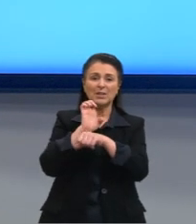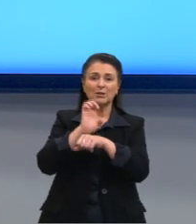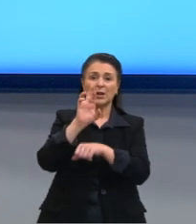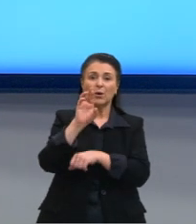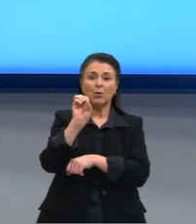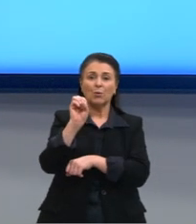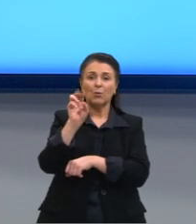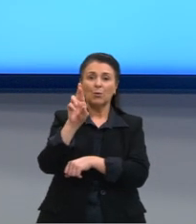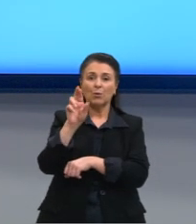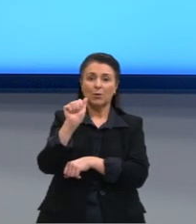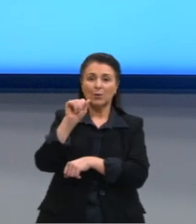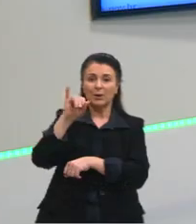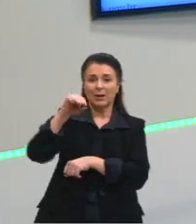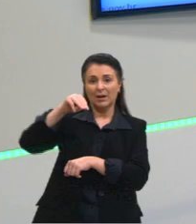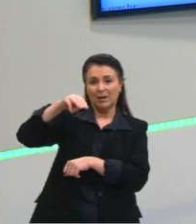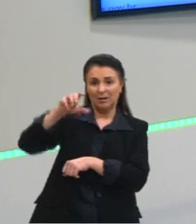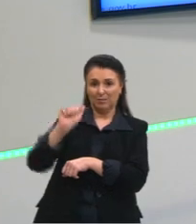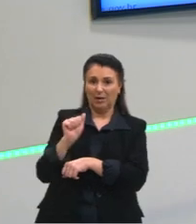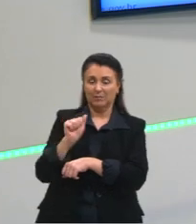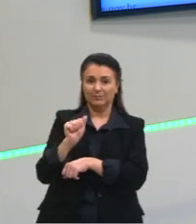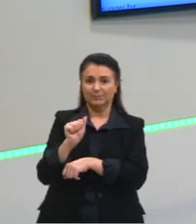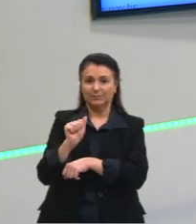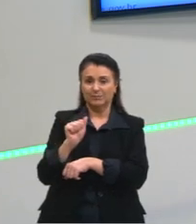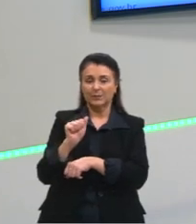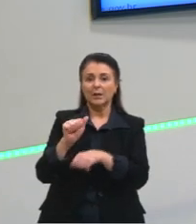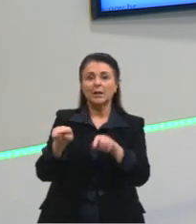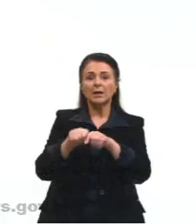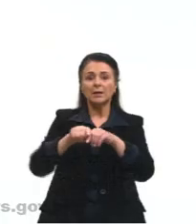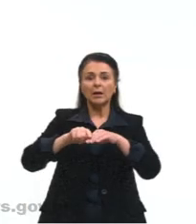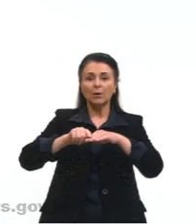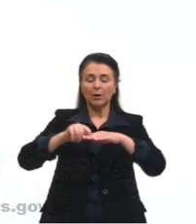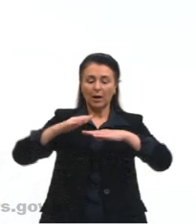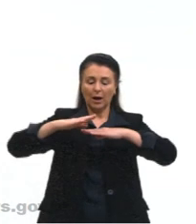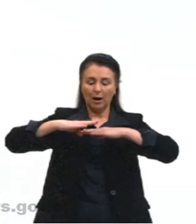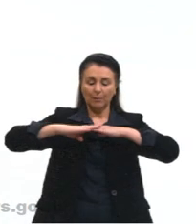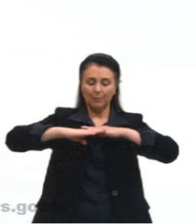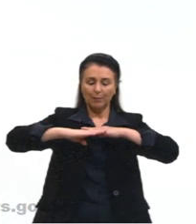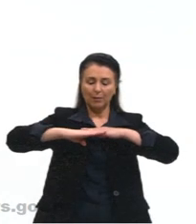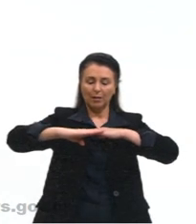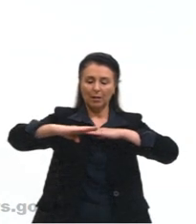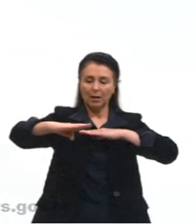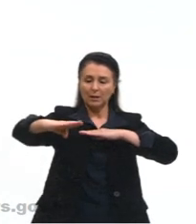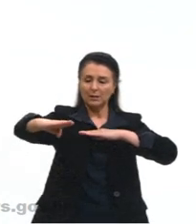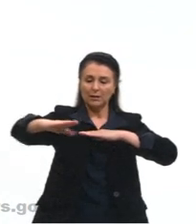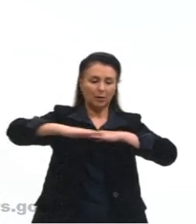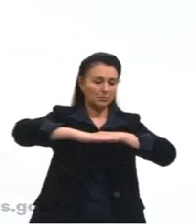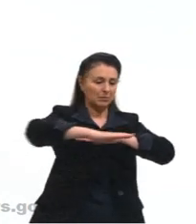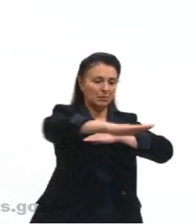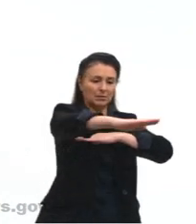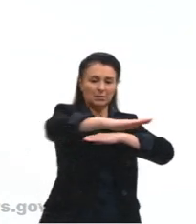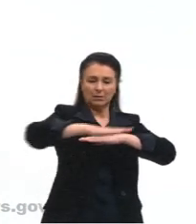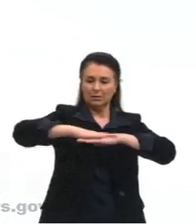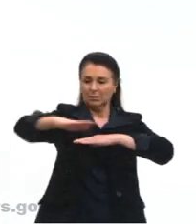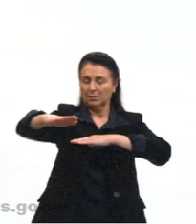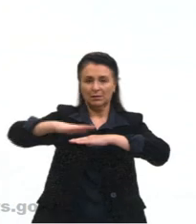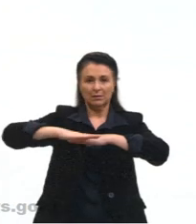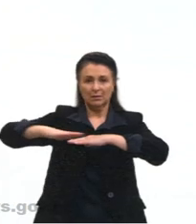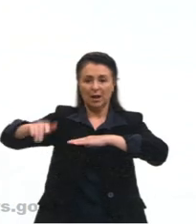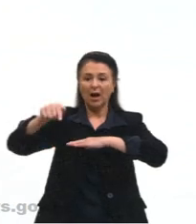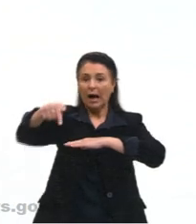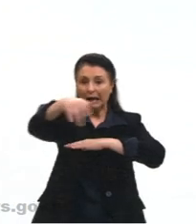inteiramente, tá, meninos e meninas? E a planície, planície daí, o processo de sedimentação, o processo de receber